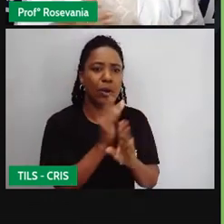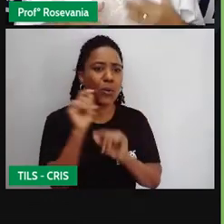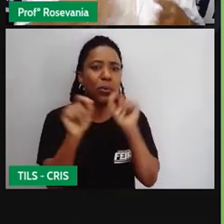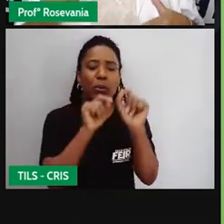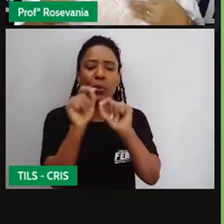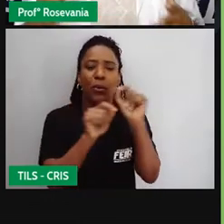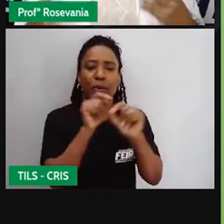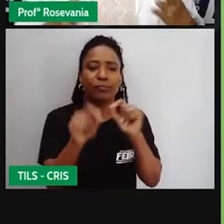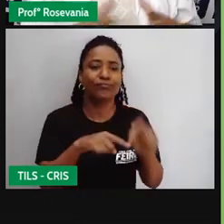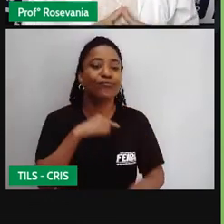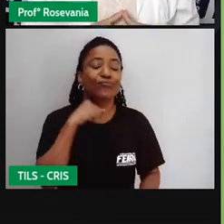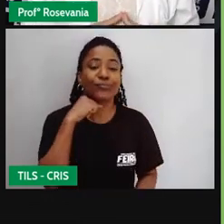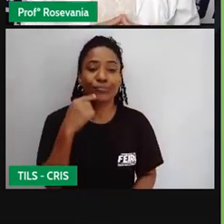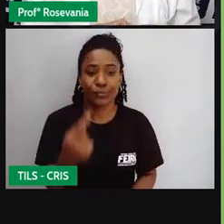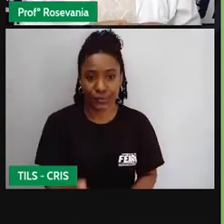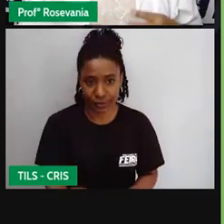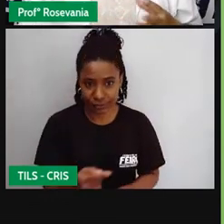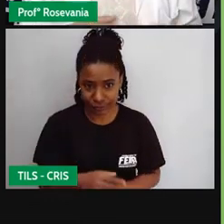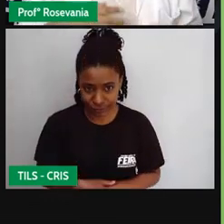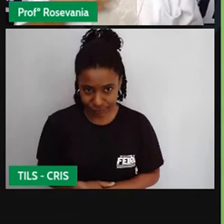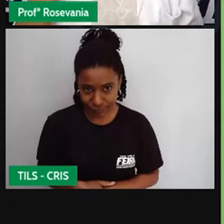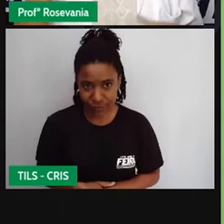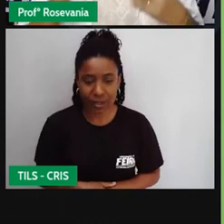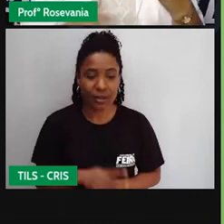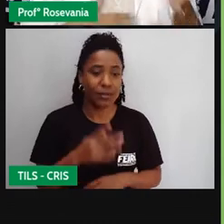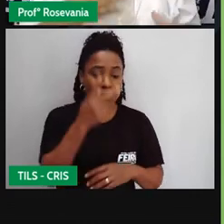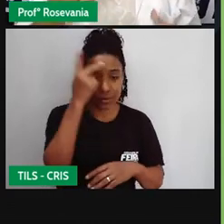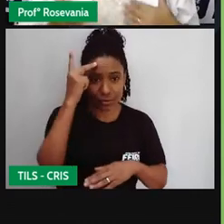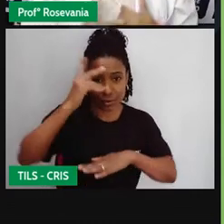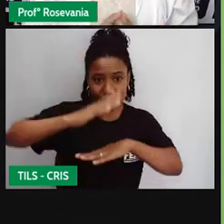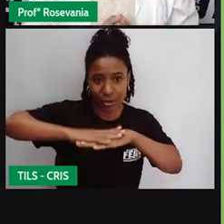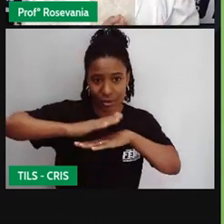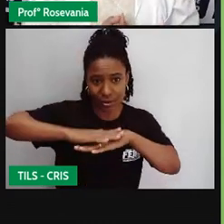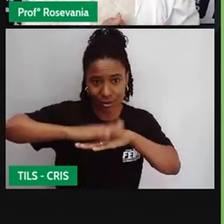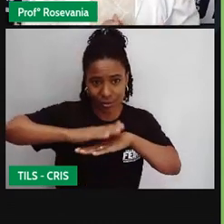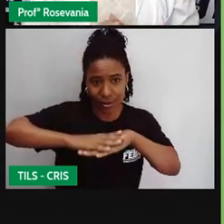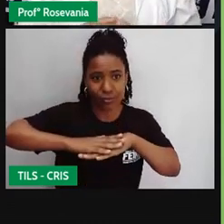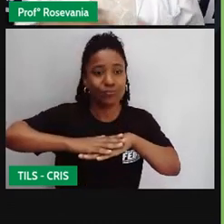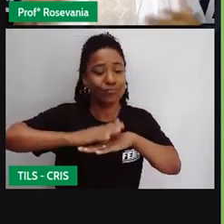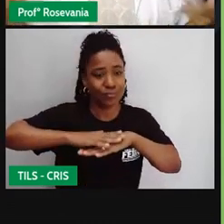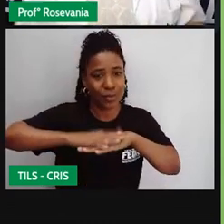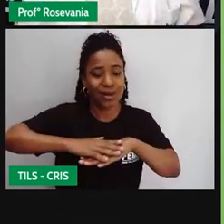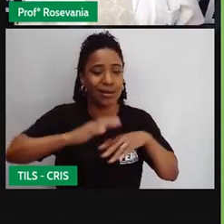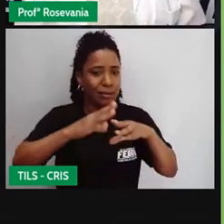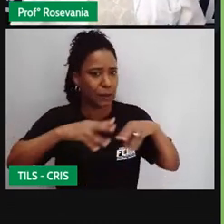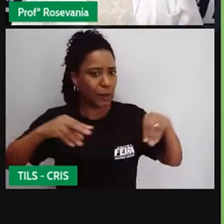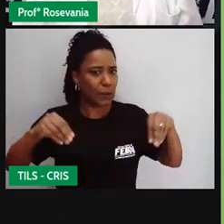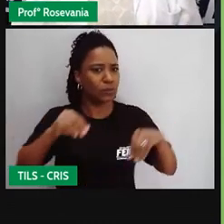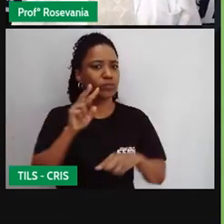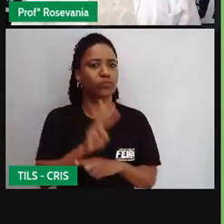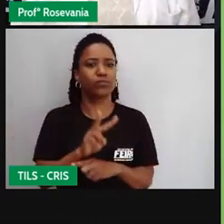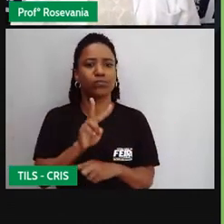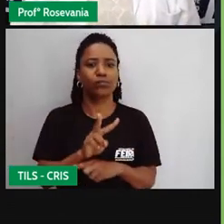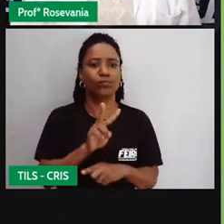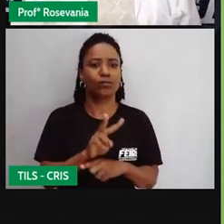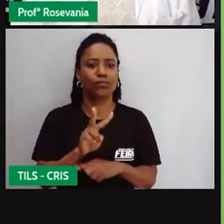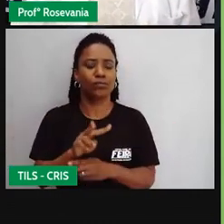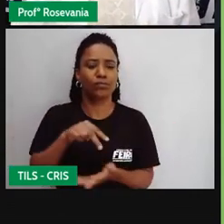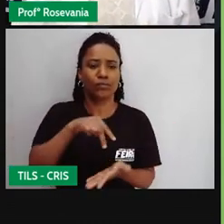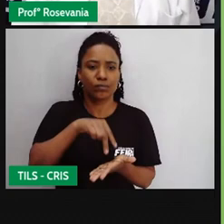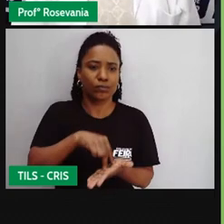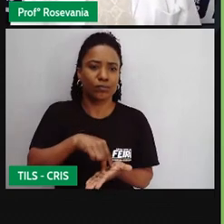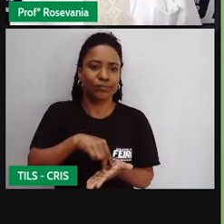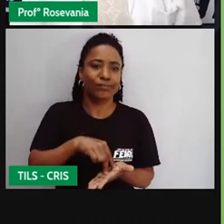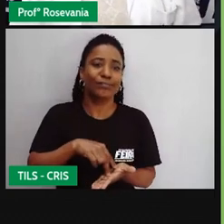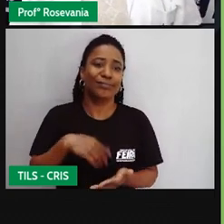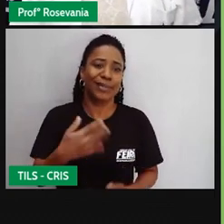acabam tentando fazer justiça com as próprias mãos, eles mesmos vão defender suas terras, mas a gente sabe que, infelizmente, eles